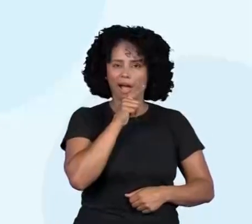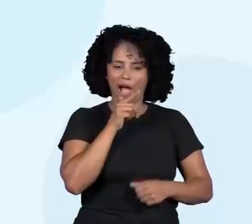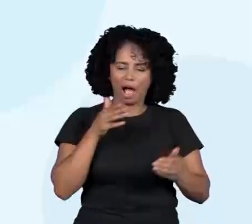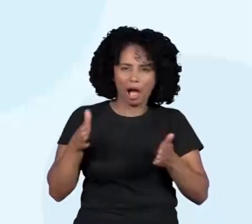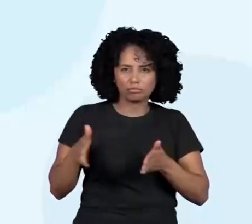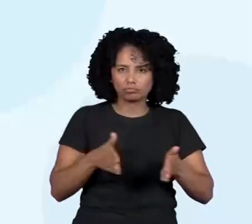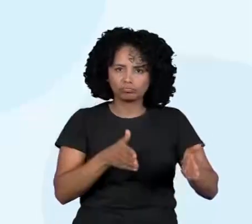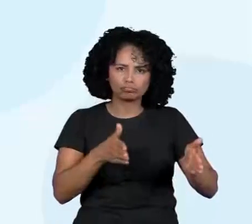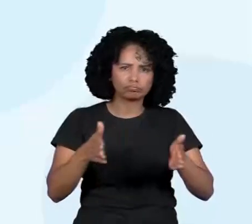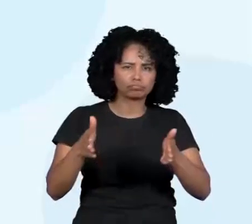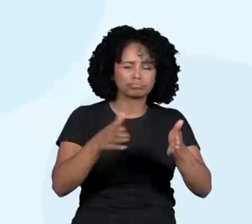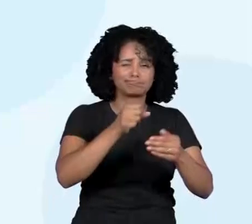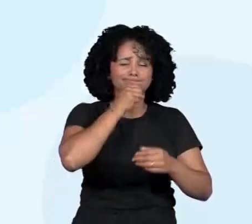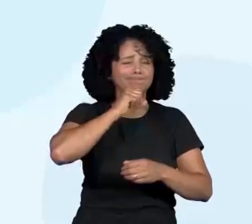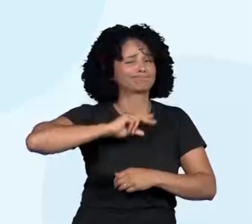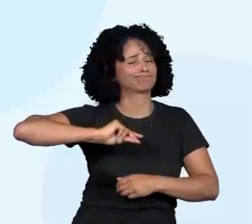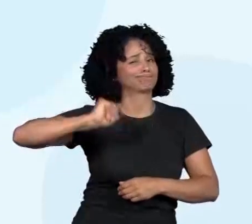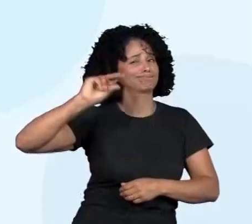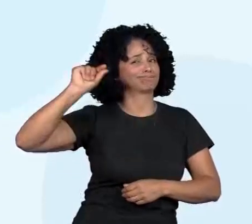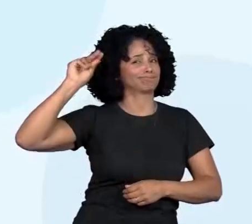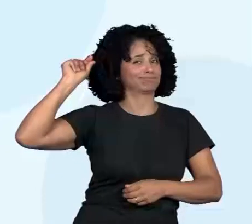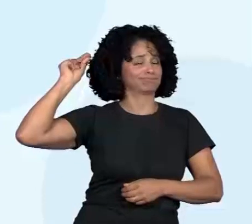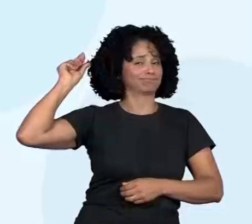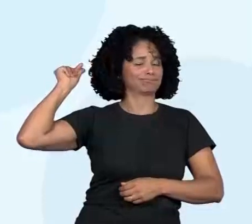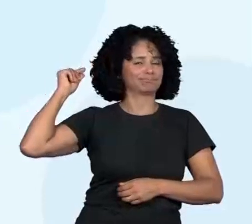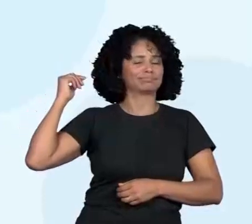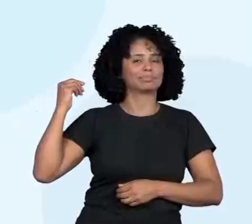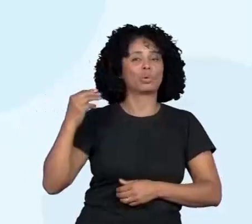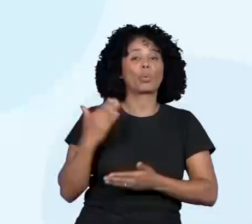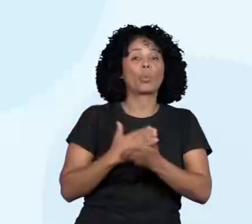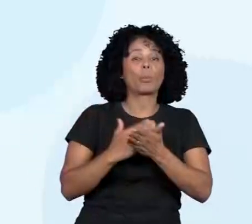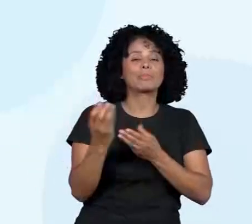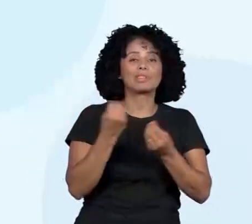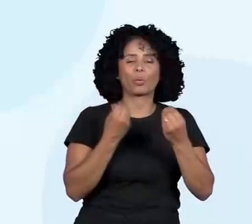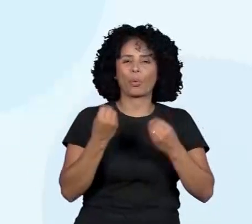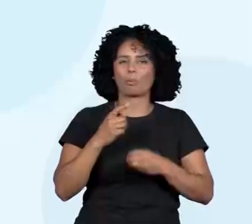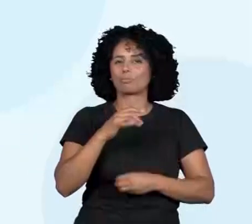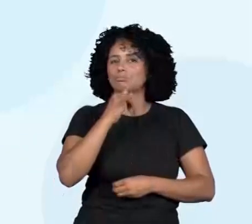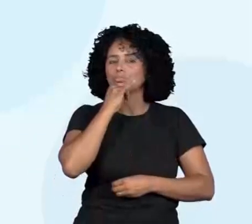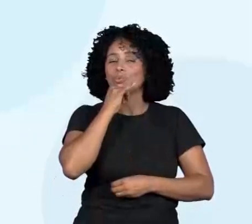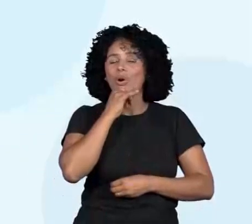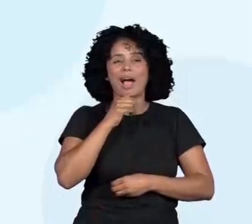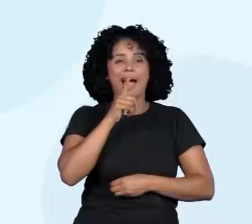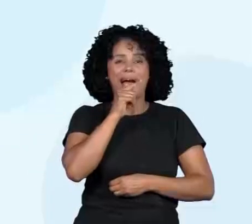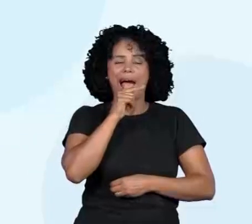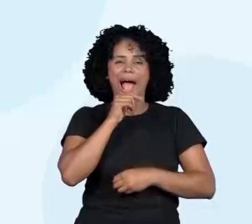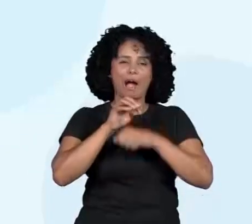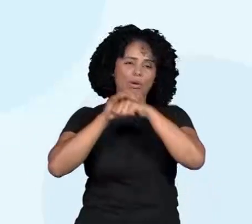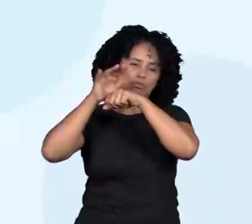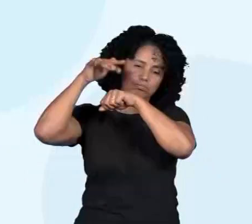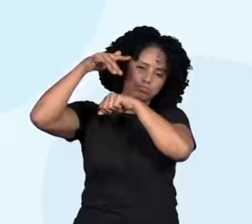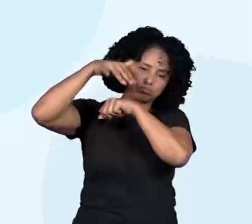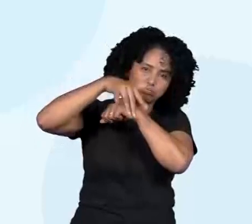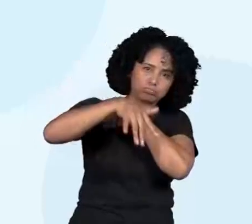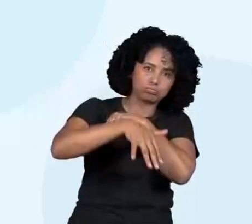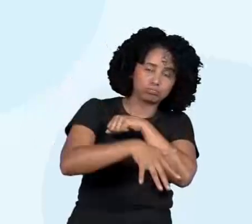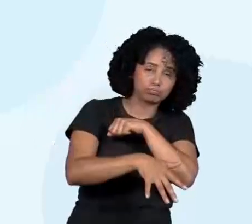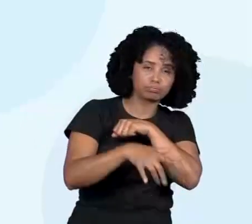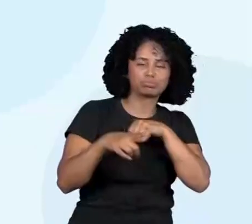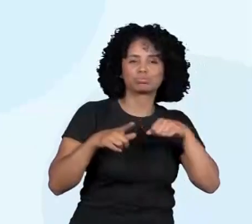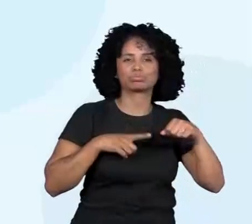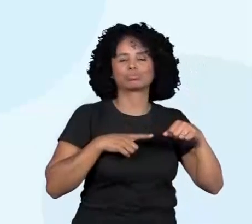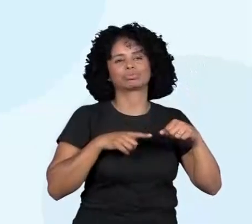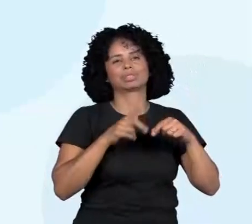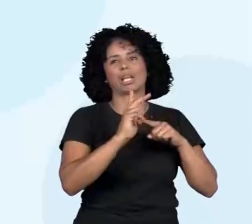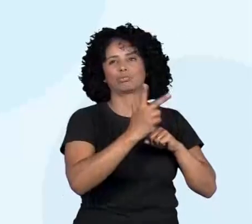foi utilizada primeiramente em quedas d'águas e produz energia mecânica em moinhos desde o